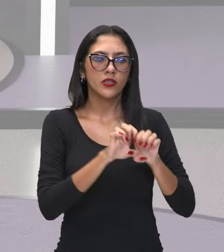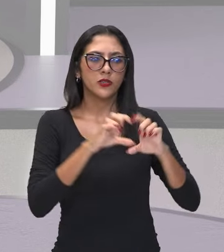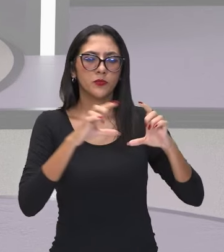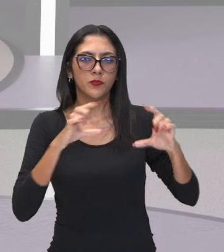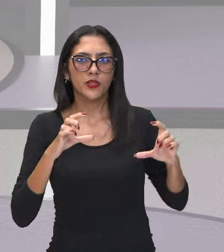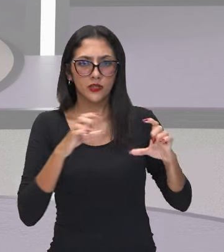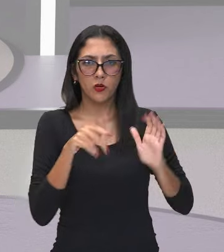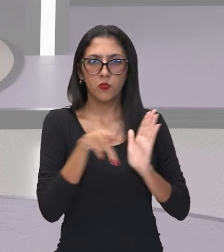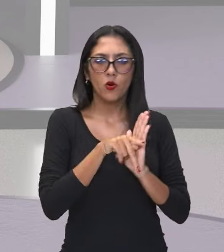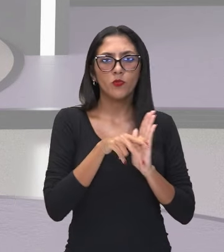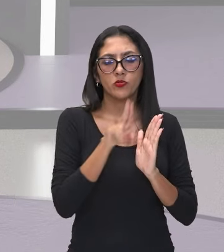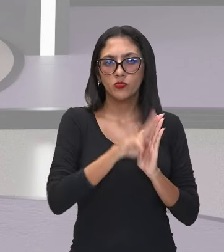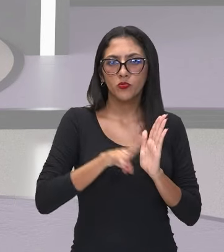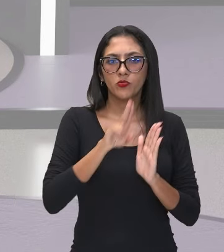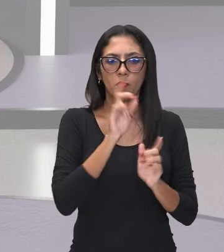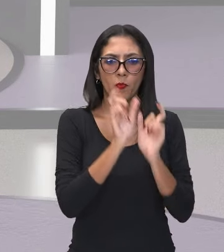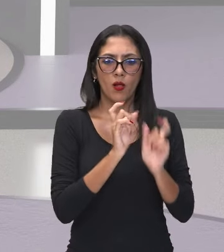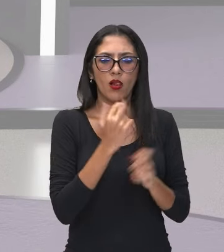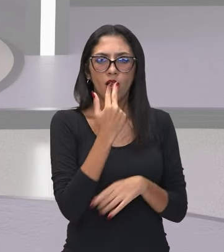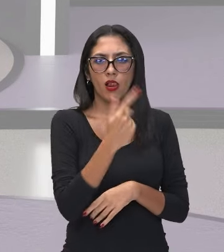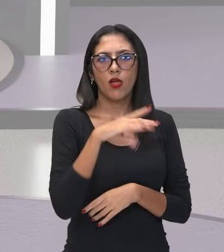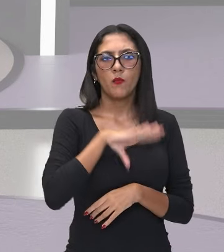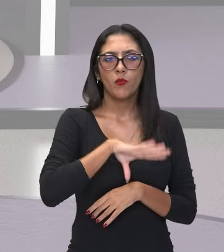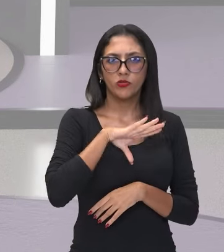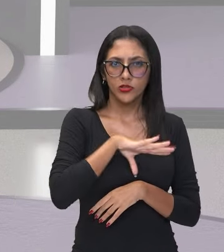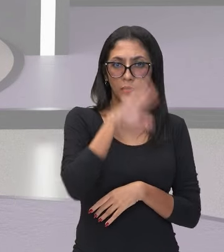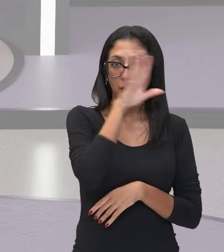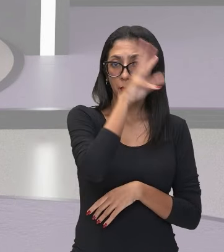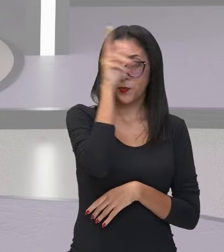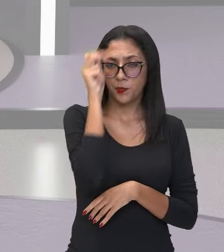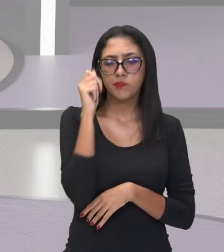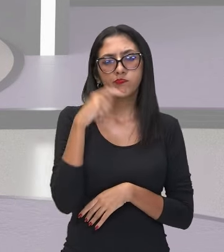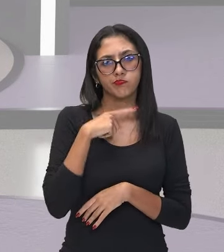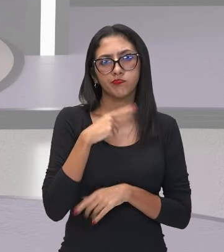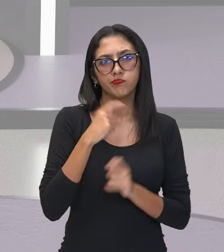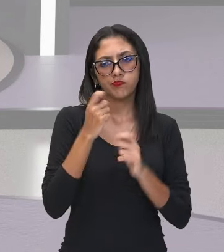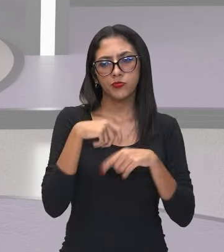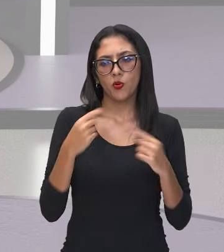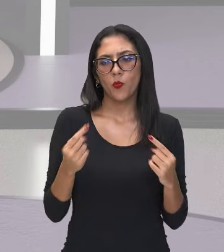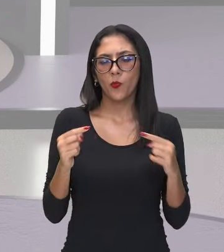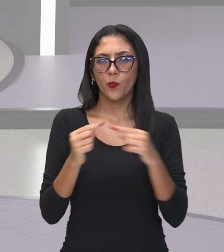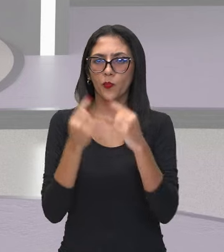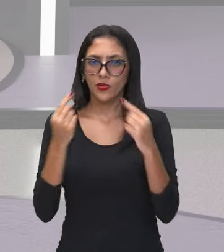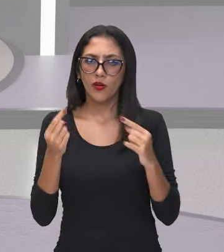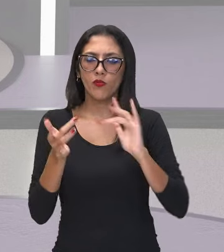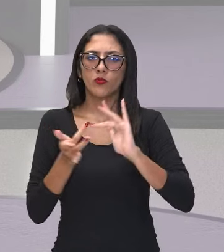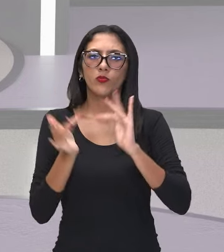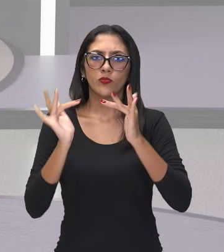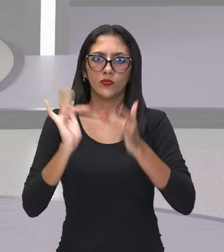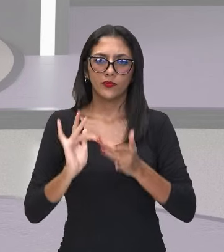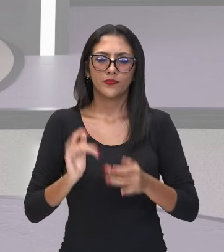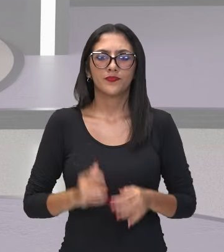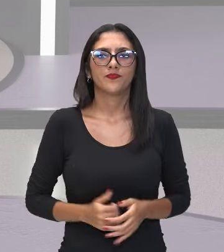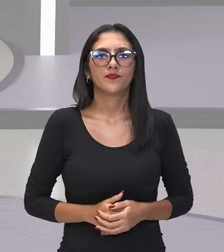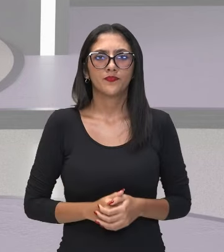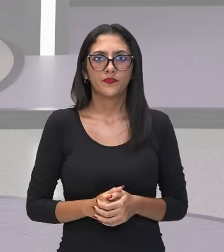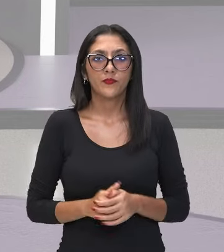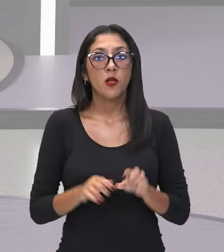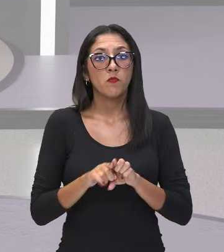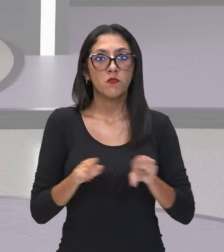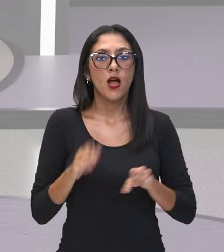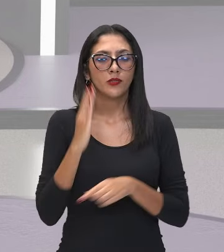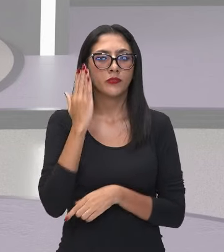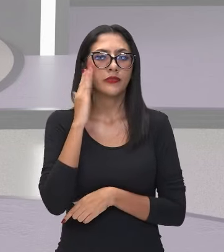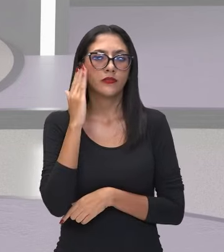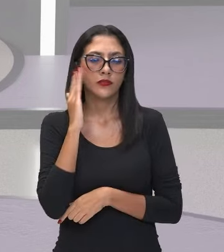expressão amazonense, anda juntamente com a expressão numérica. Mas, para nós entendermos melhor o que vem a ser uma expressão